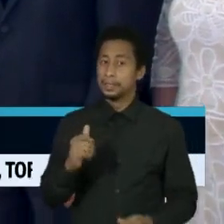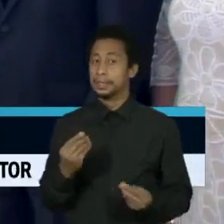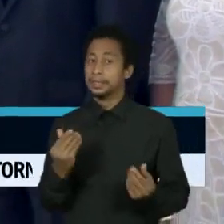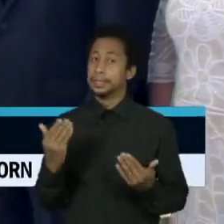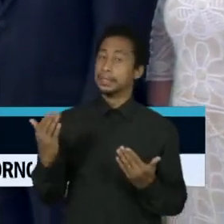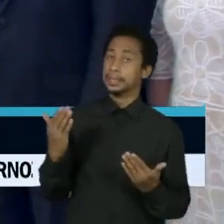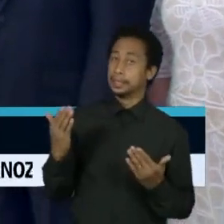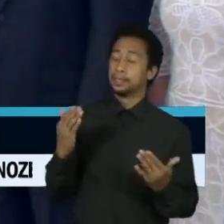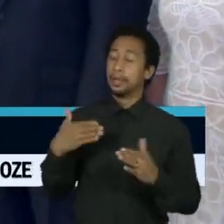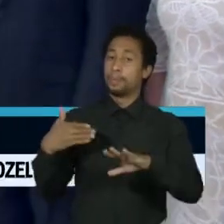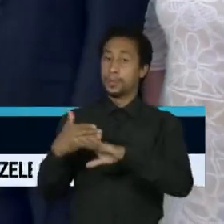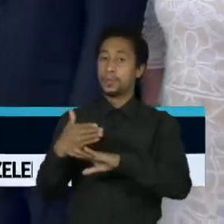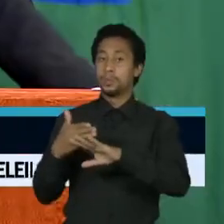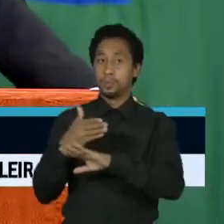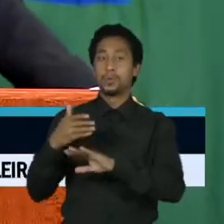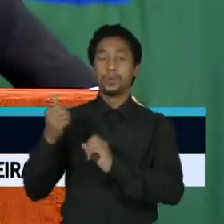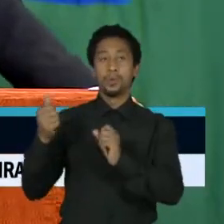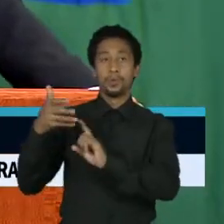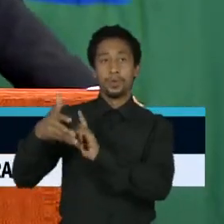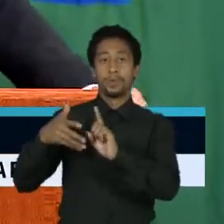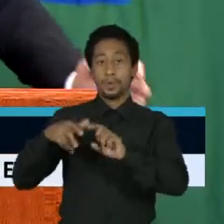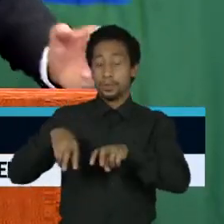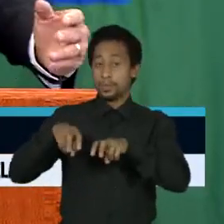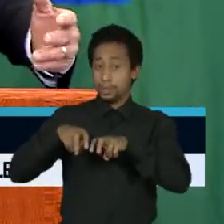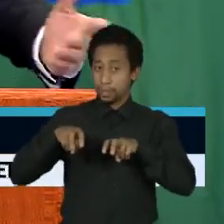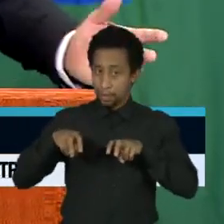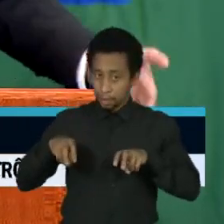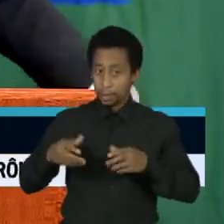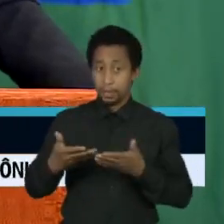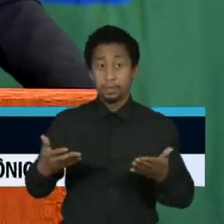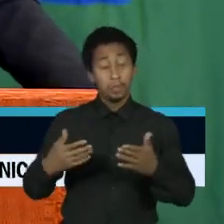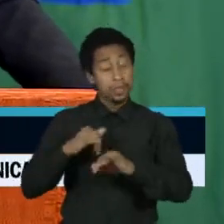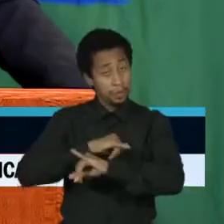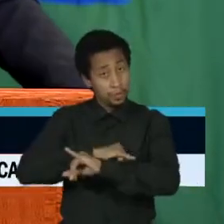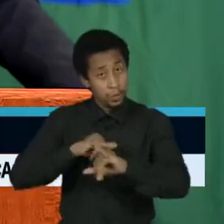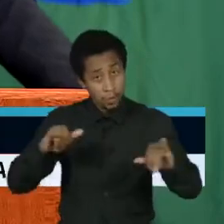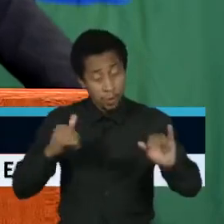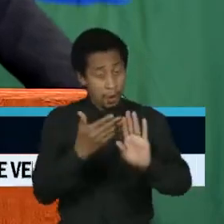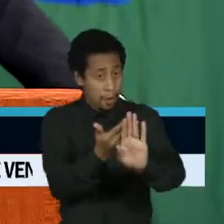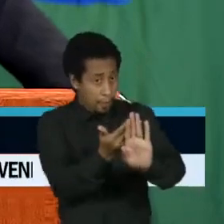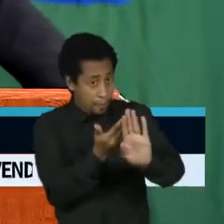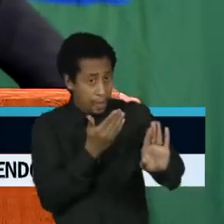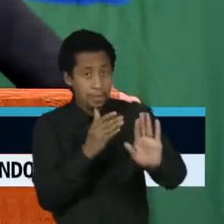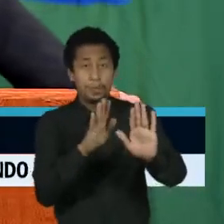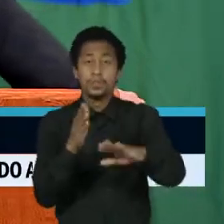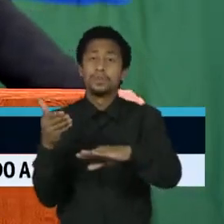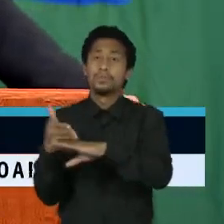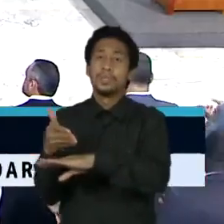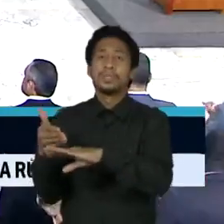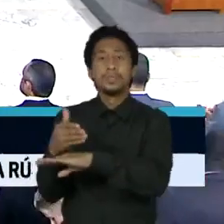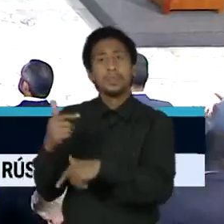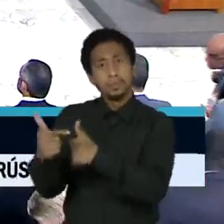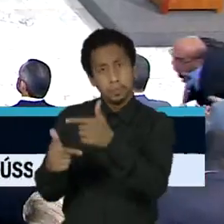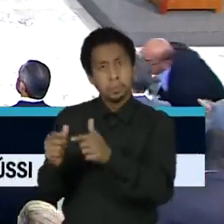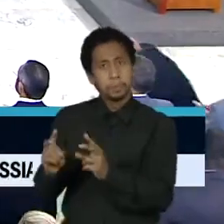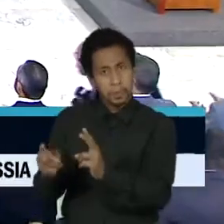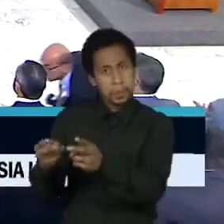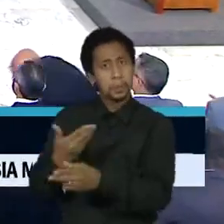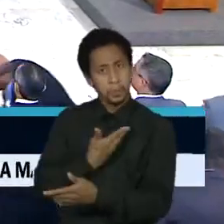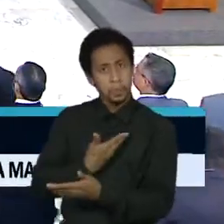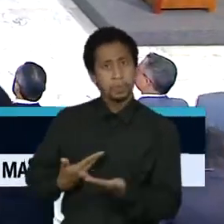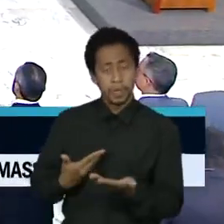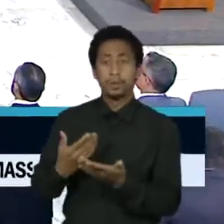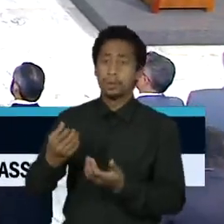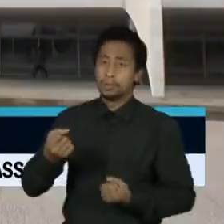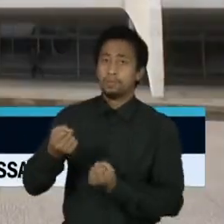Acompanhou o evento da plateia. É que mesmo deixando a pasta da defesa, ele segue fazendo parte do governo. Foi nomeado